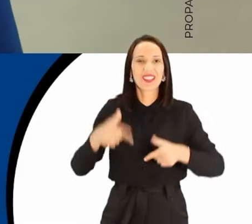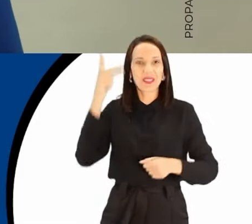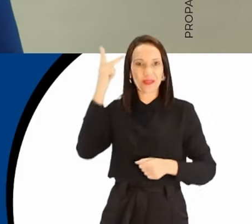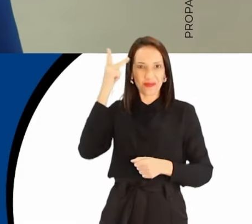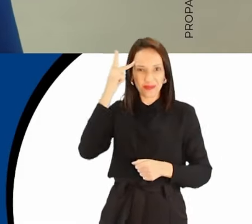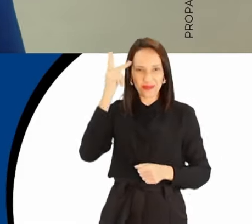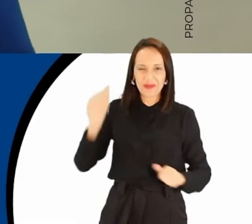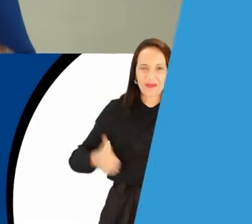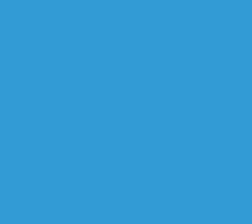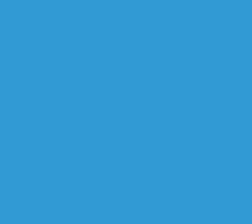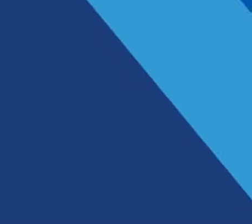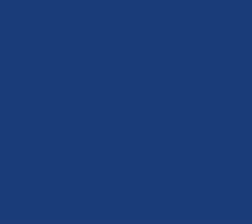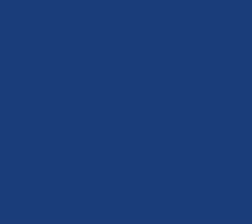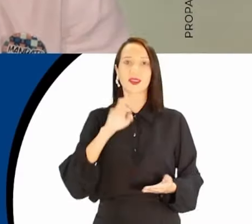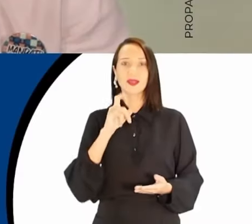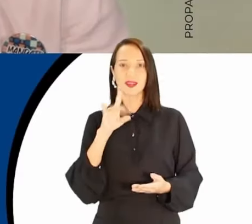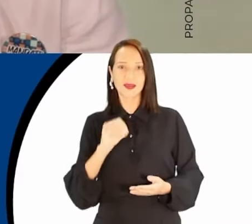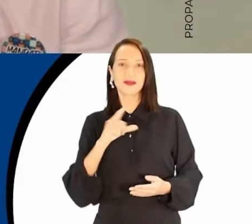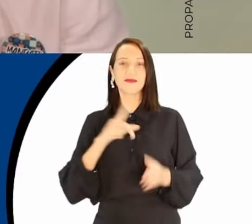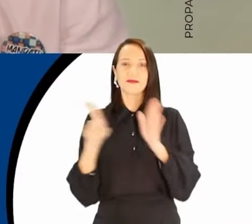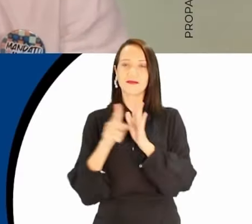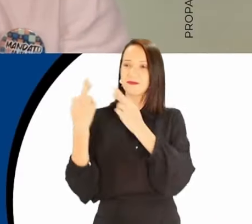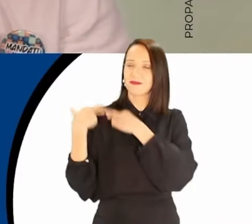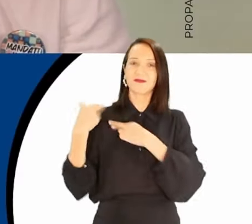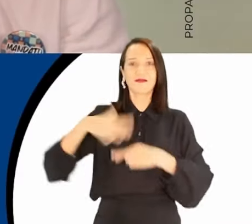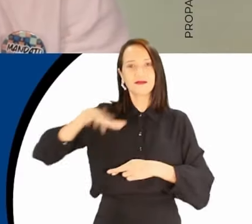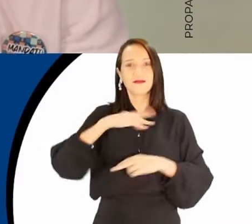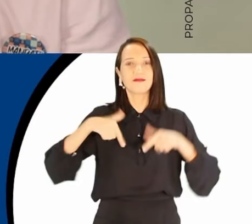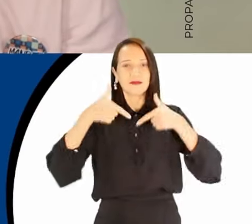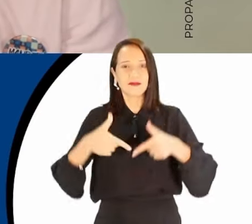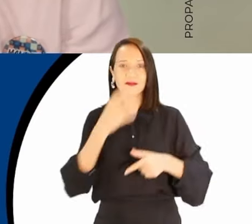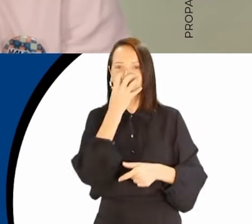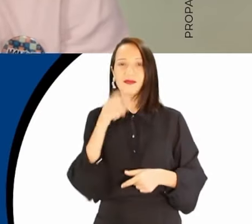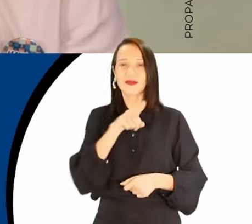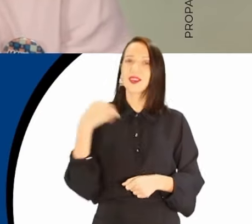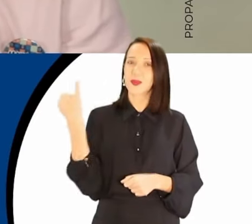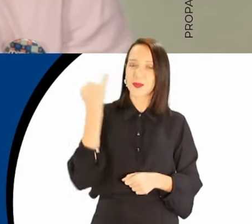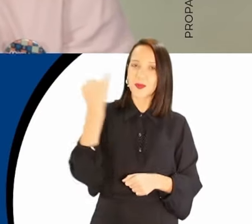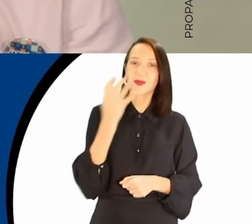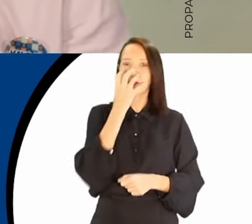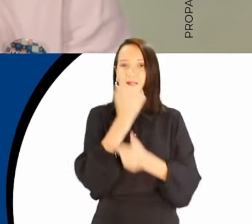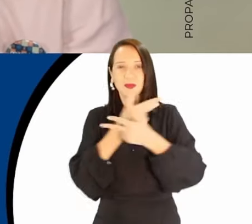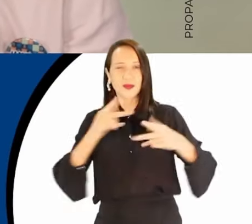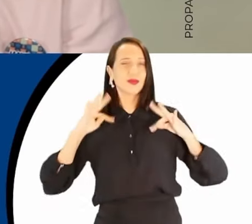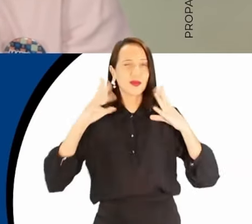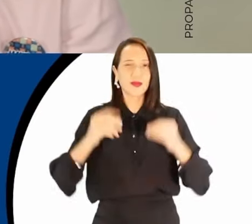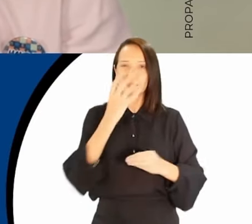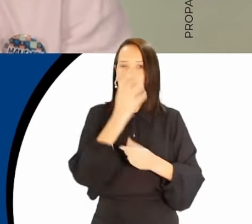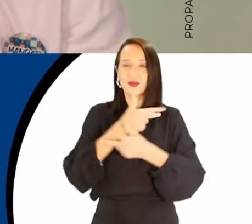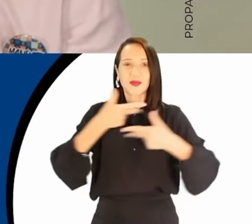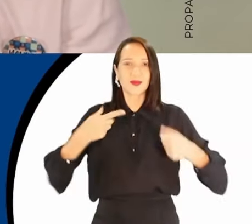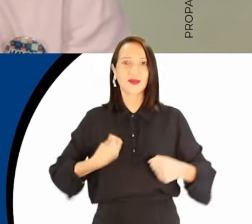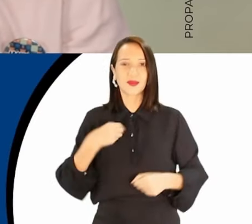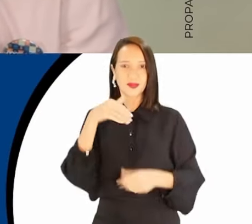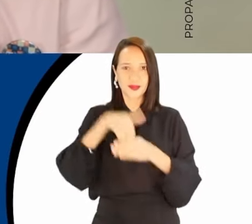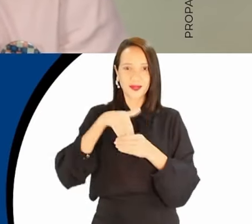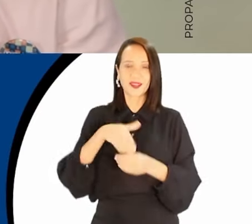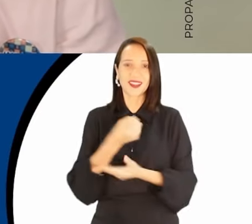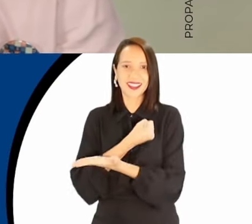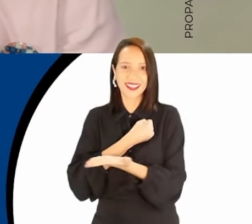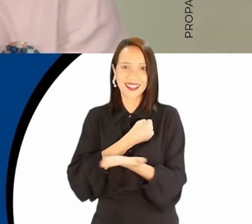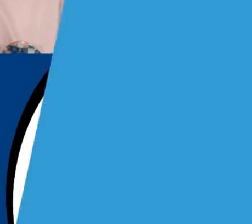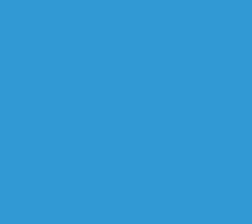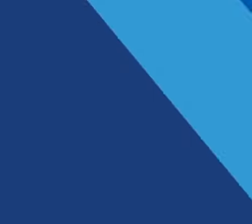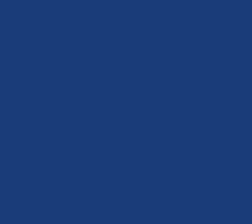fazer uma São Paulo melhor. Rodrigo Dourado, porta-voz do mandato animal. Se você se importa com os animais, todos os animais, vote 1, 2,